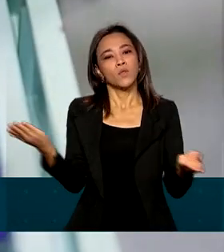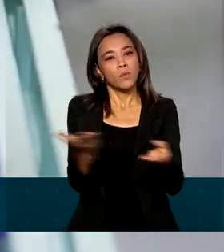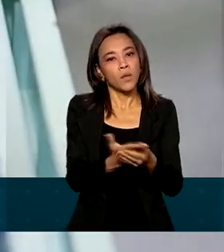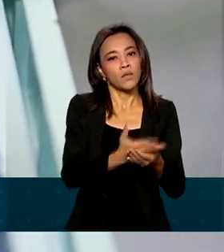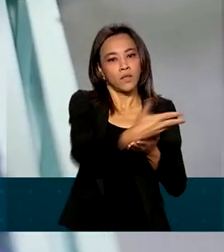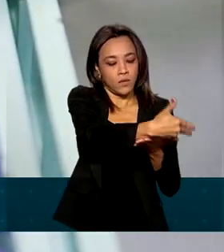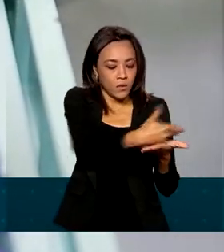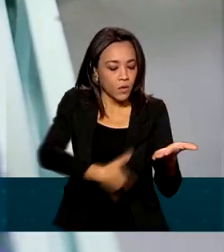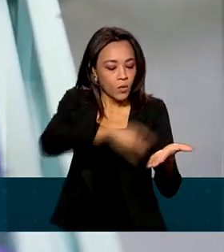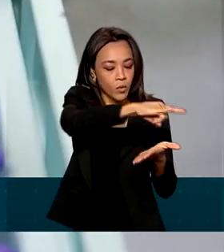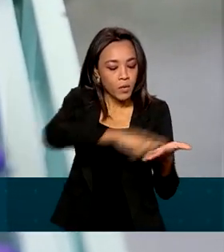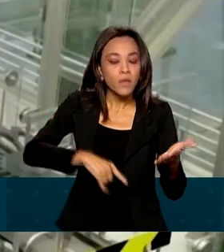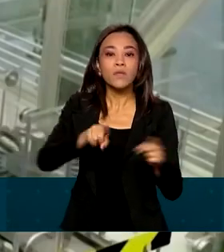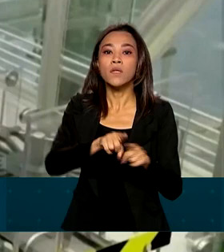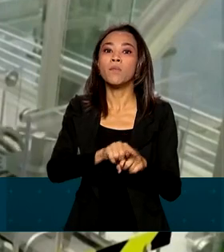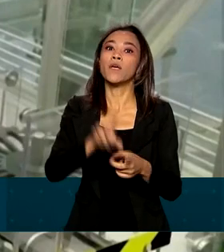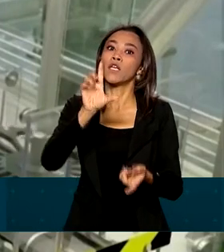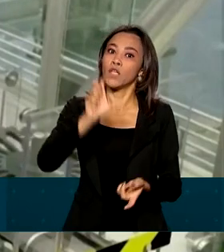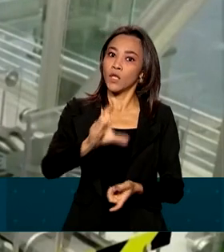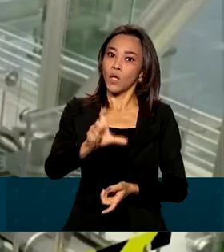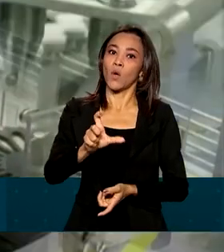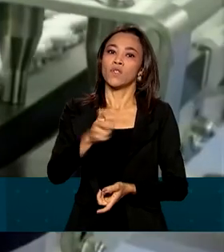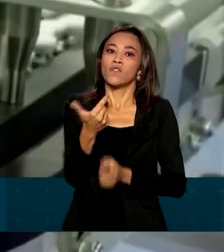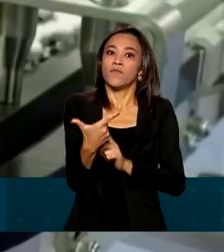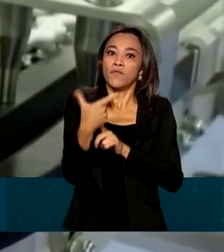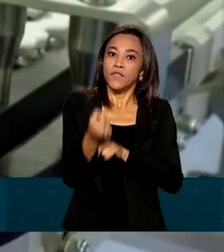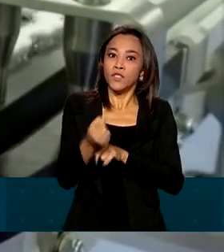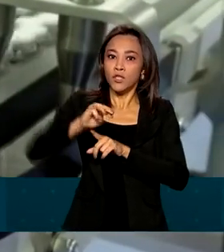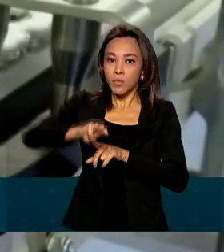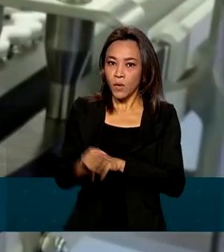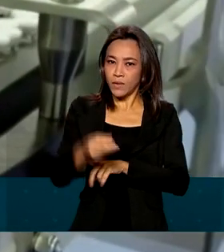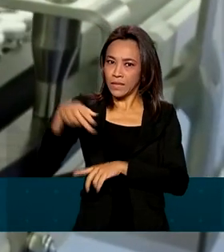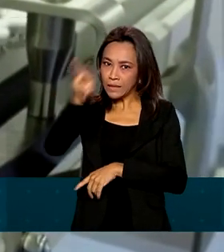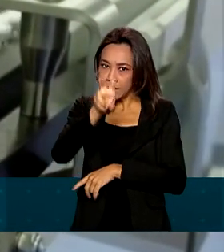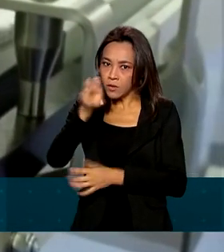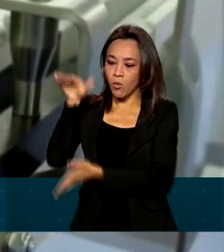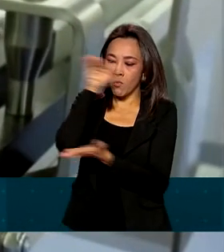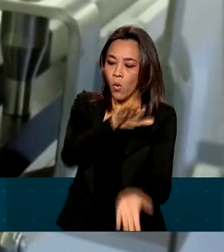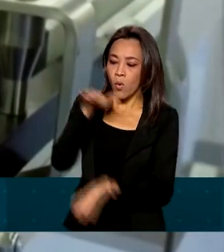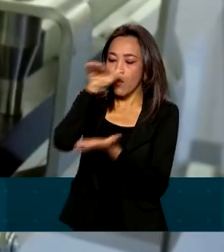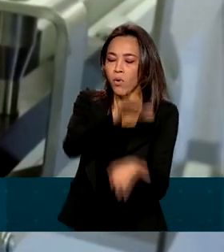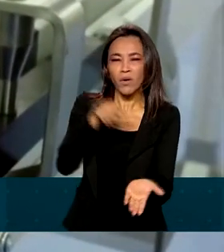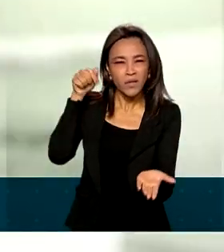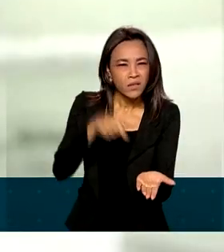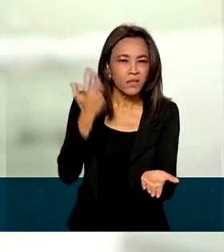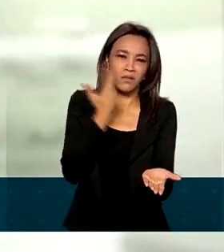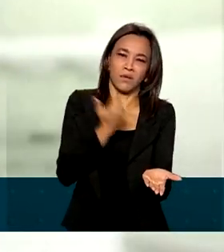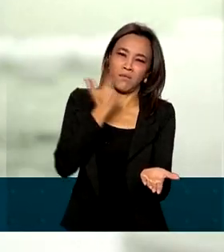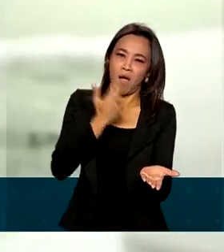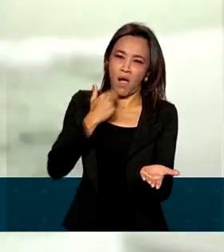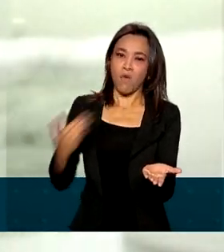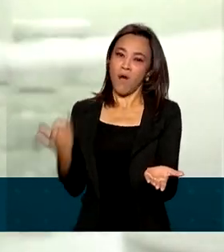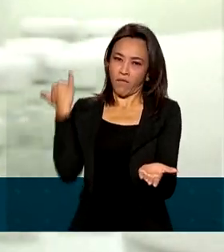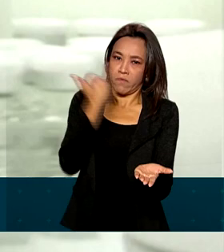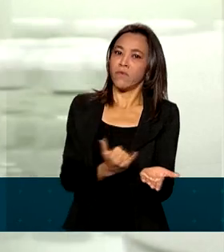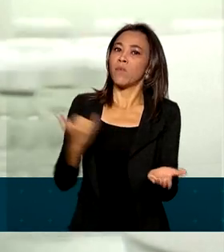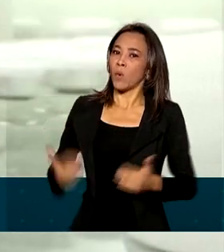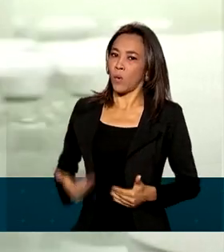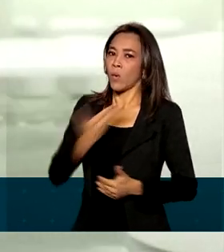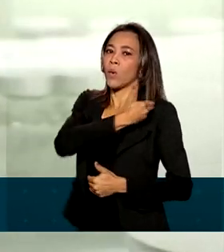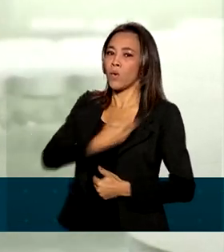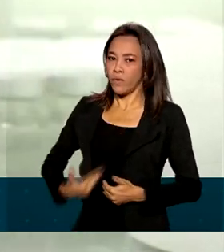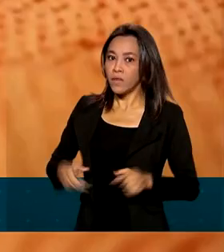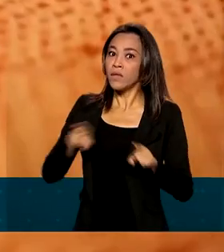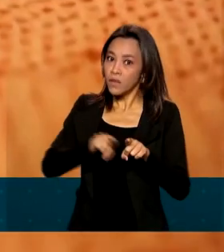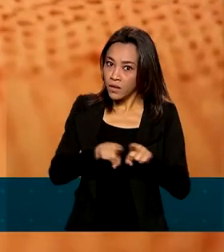de doses previstas, 20 milhões em cinco entregas. Uma atitude normal, segundo o governo, que se repetiu em contratos